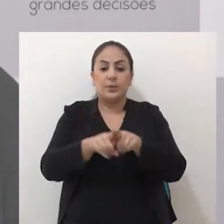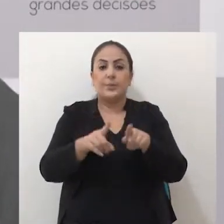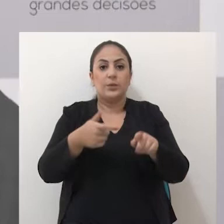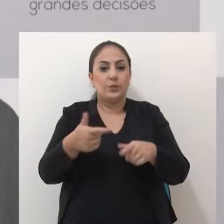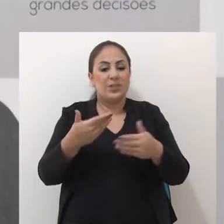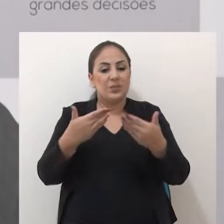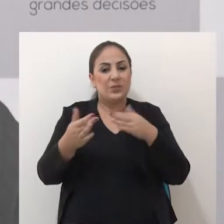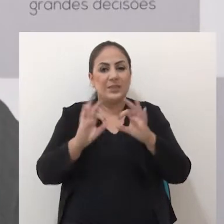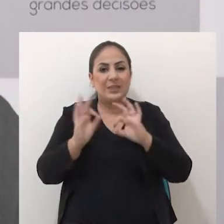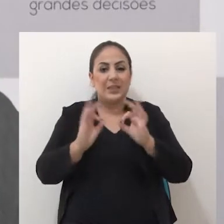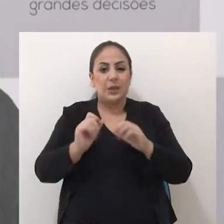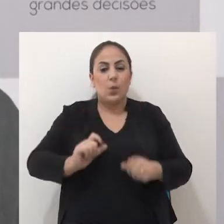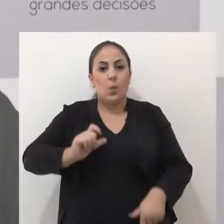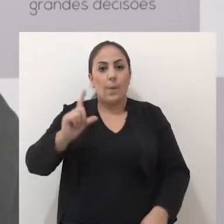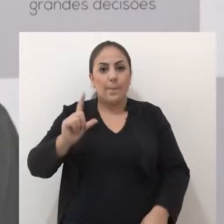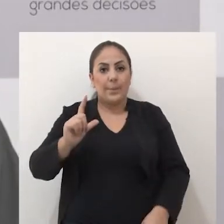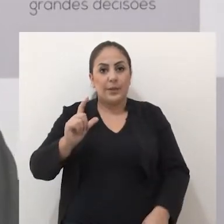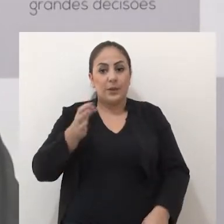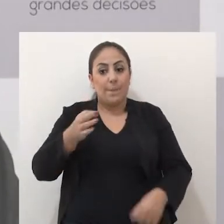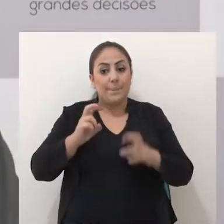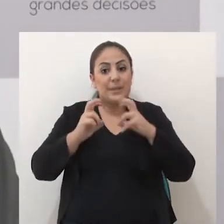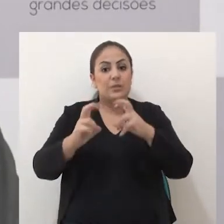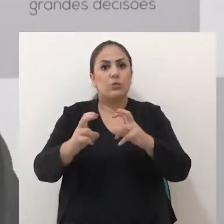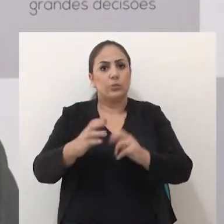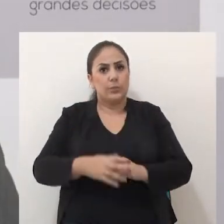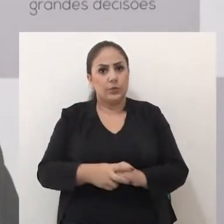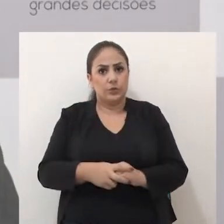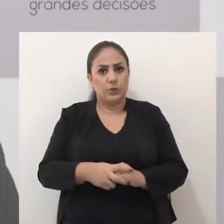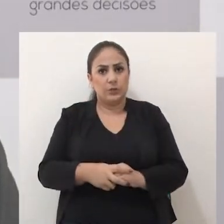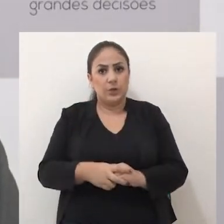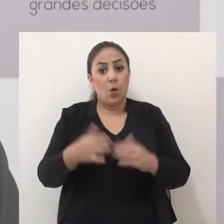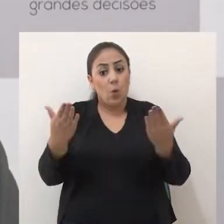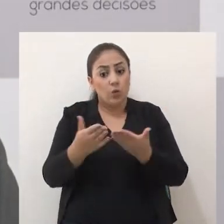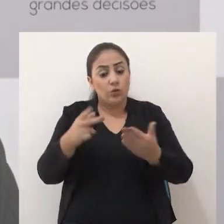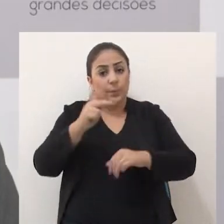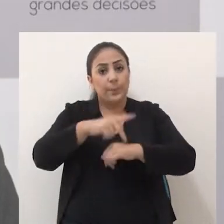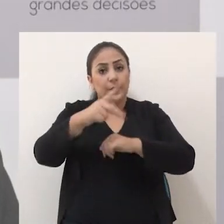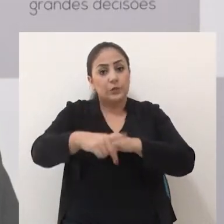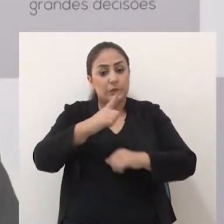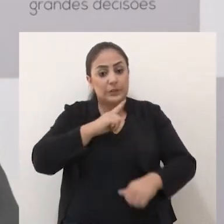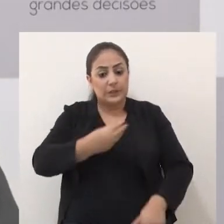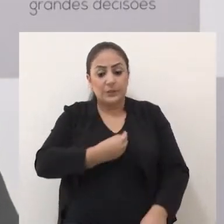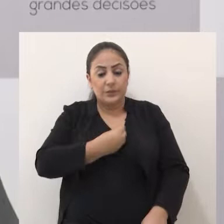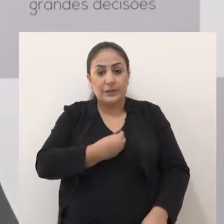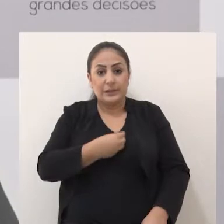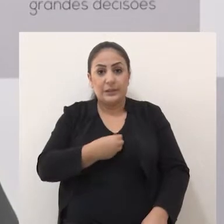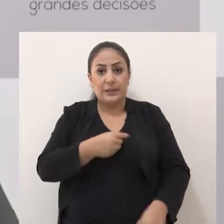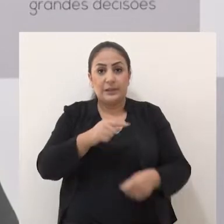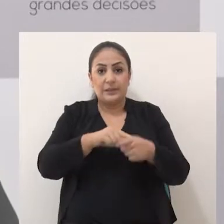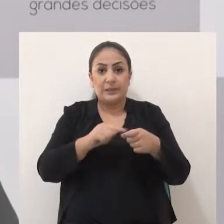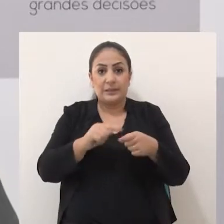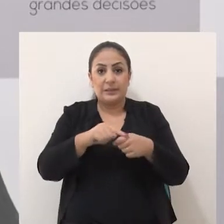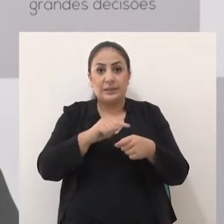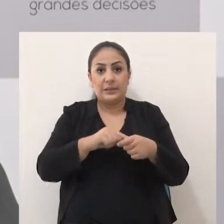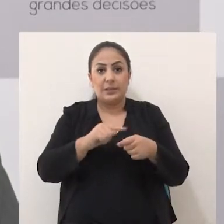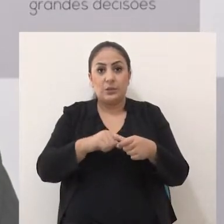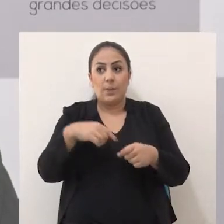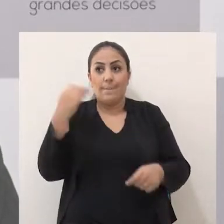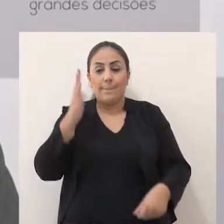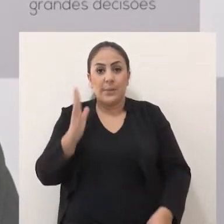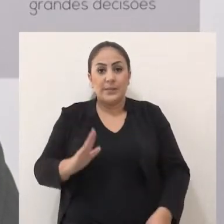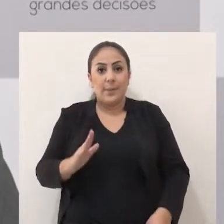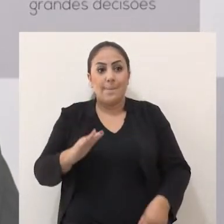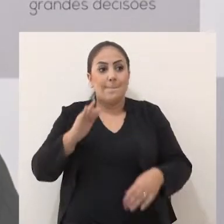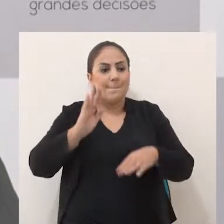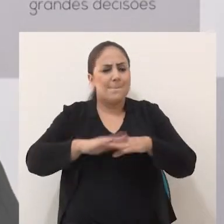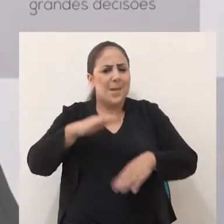é, sem dúvida nenhuma, o aumento das passagens. Hoje, Passo Fundo está entre as cidades do